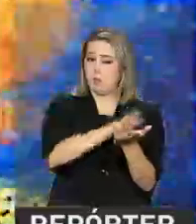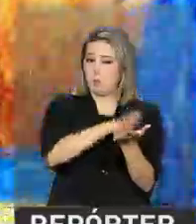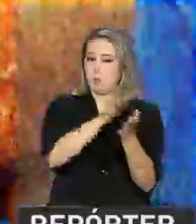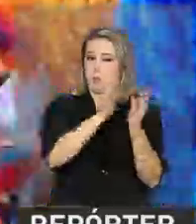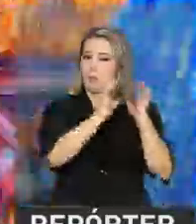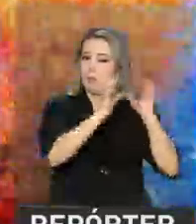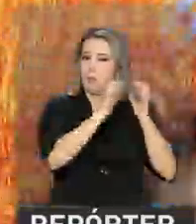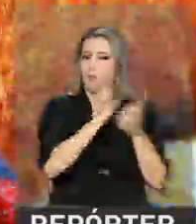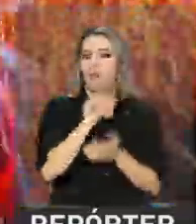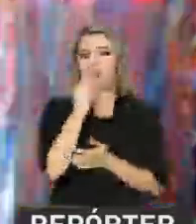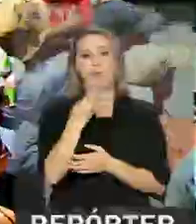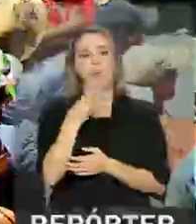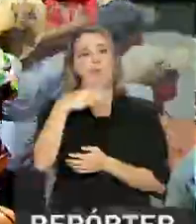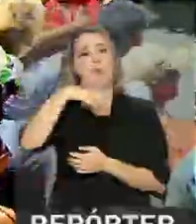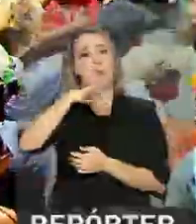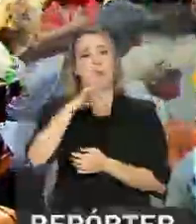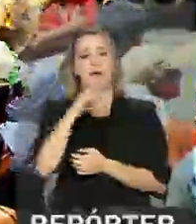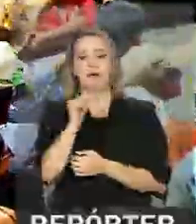Ou no Maracatu.